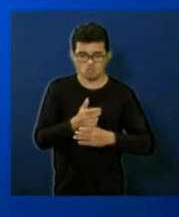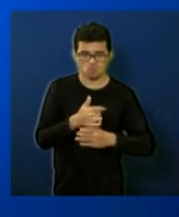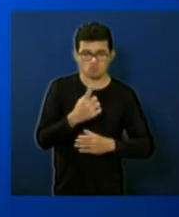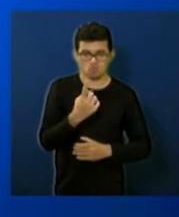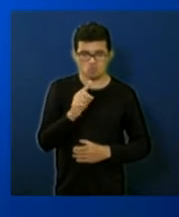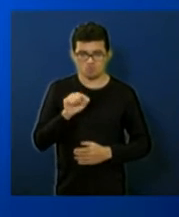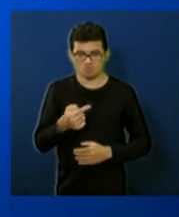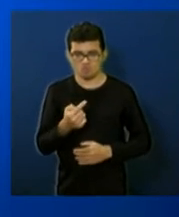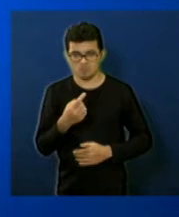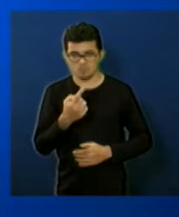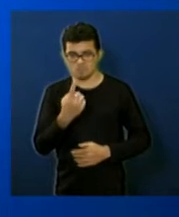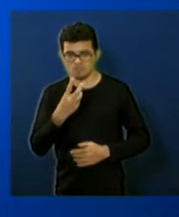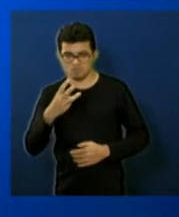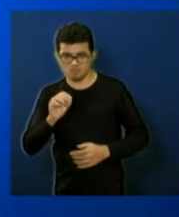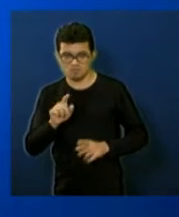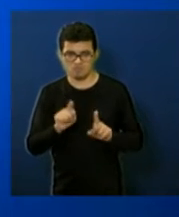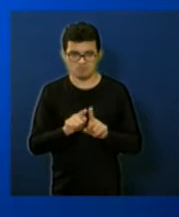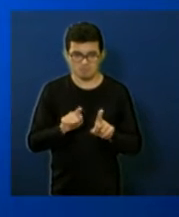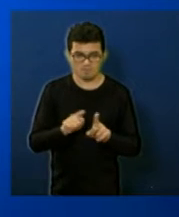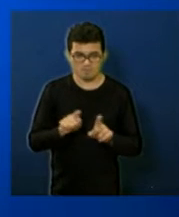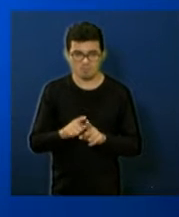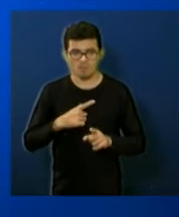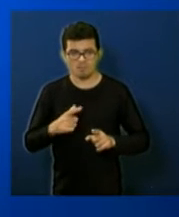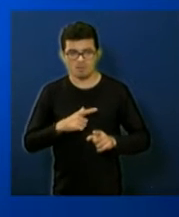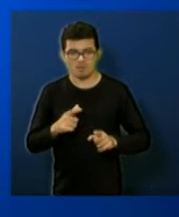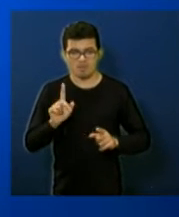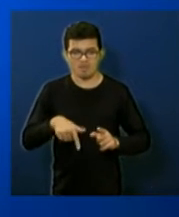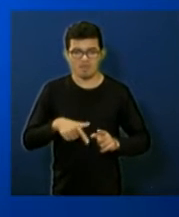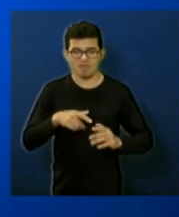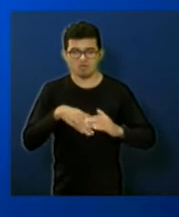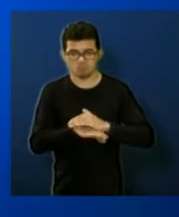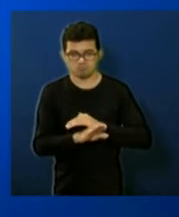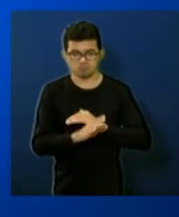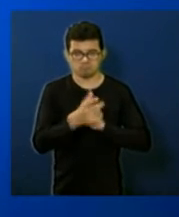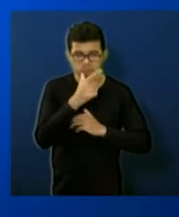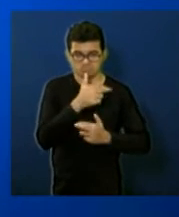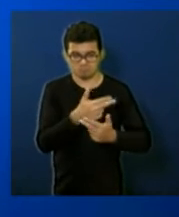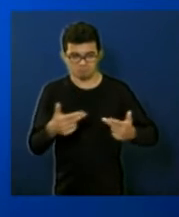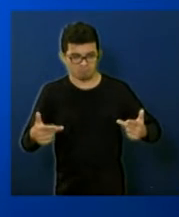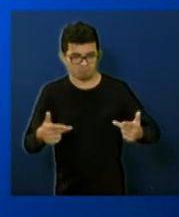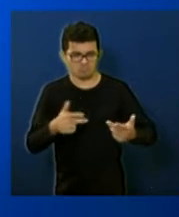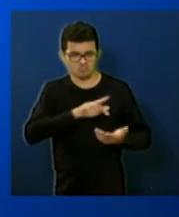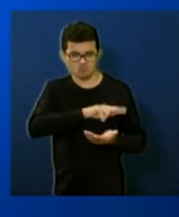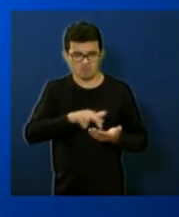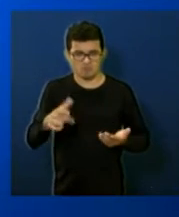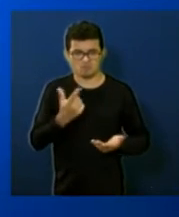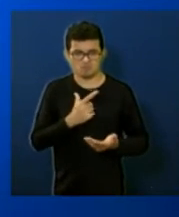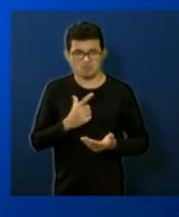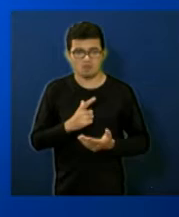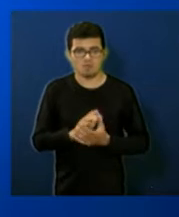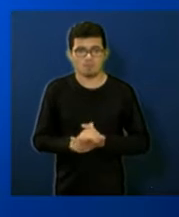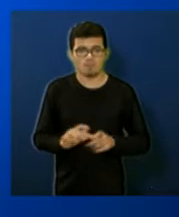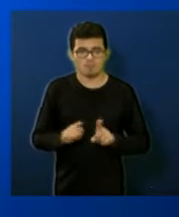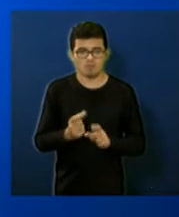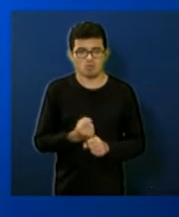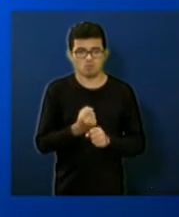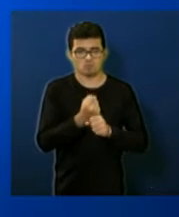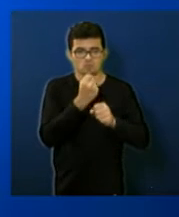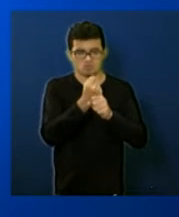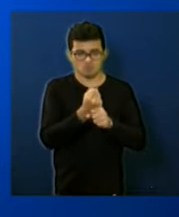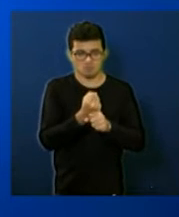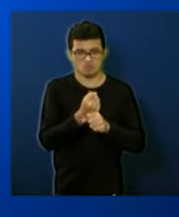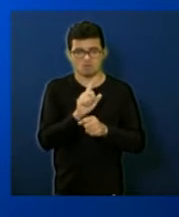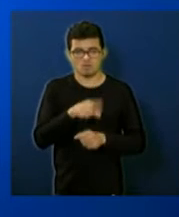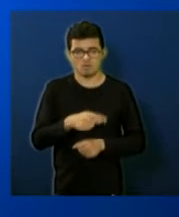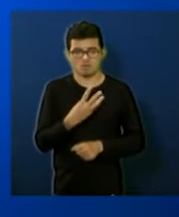recuperação de reservatórios 800 mil reais isso para reservatórios diversos não tem um específico construção de interceptores